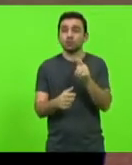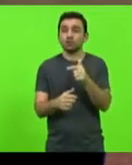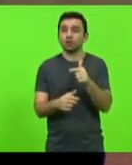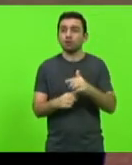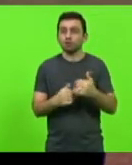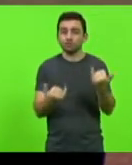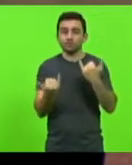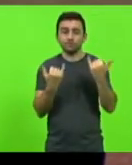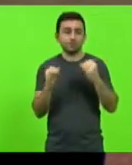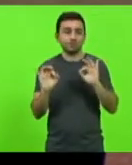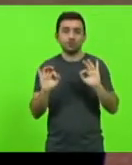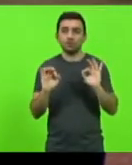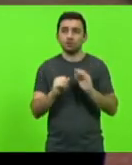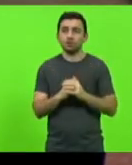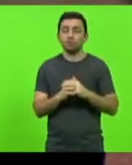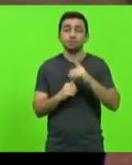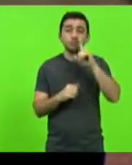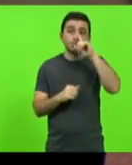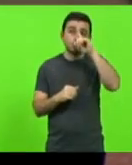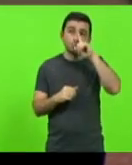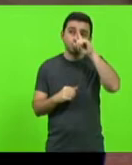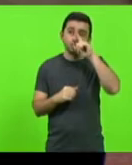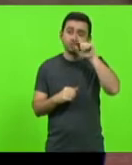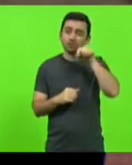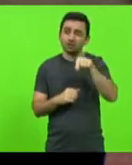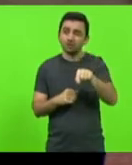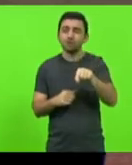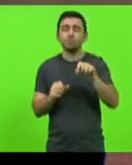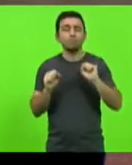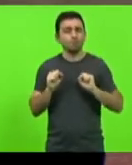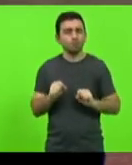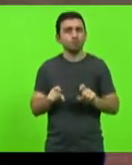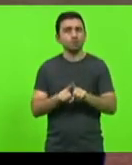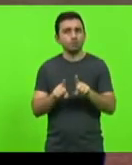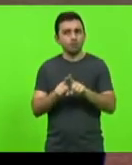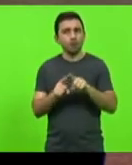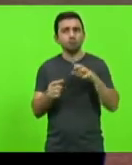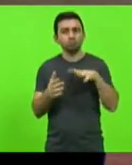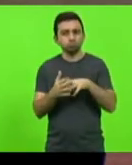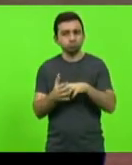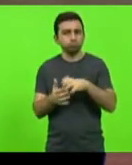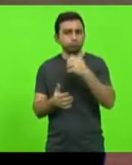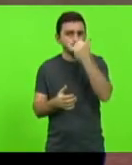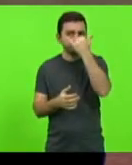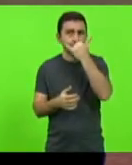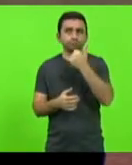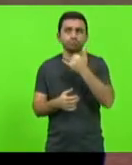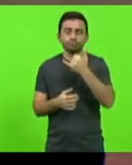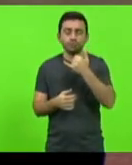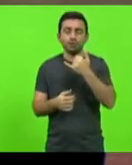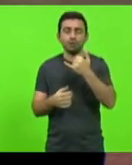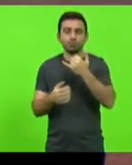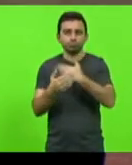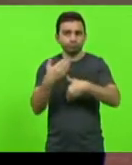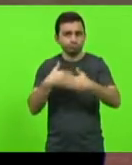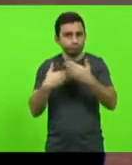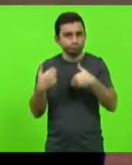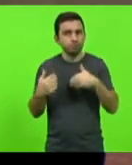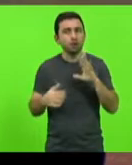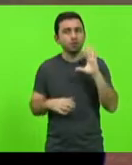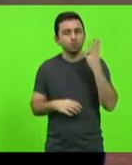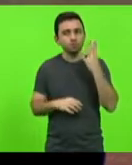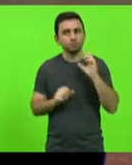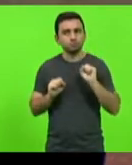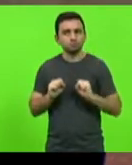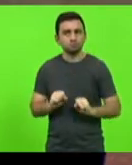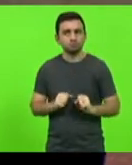sido eminente, além de poder causar acidentes graves, até com lesões ou até mais grave ainda. Então, senhor